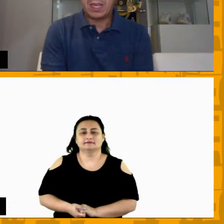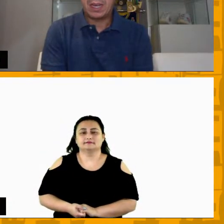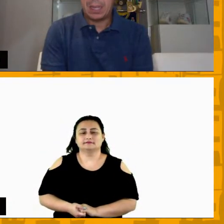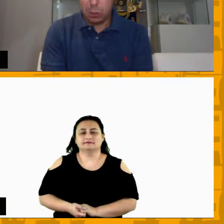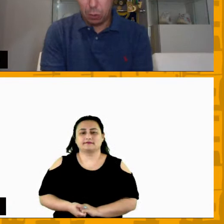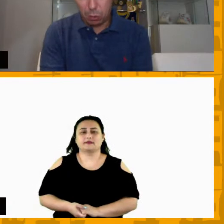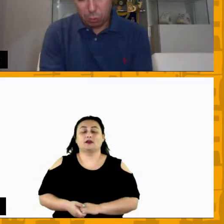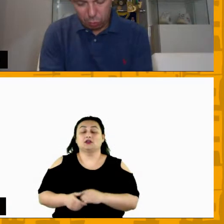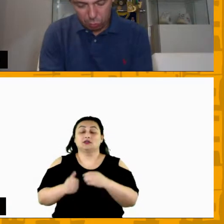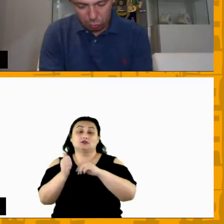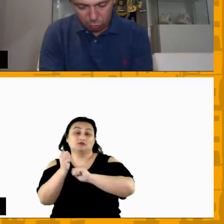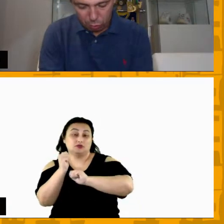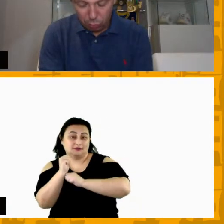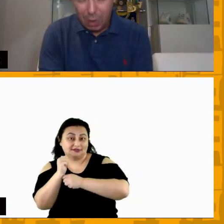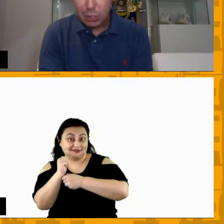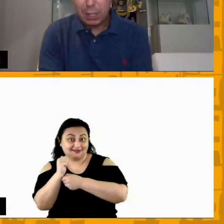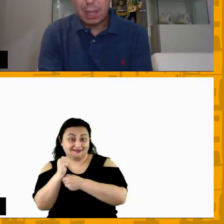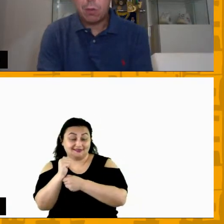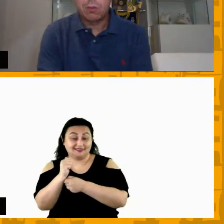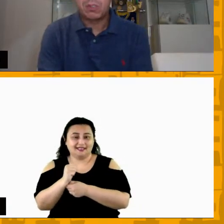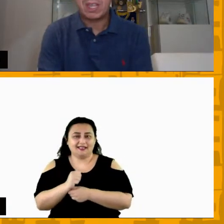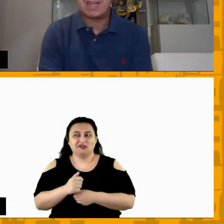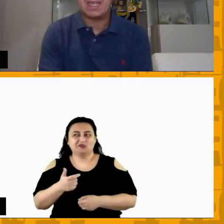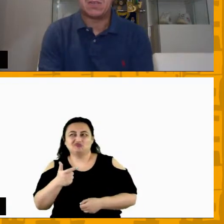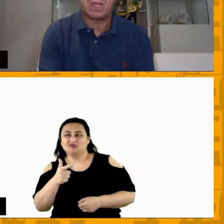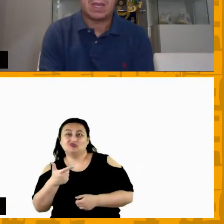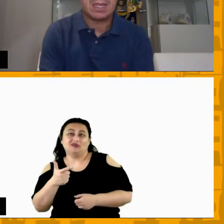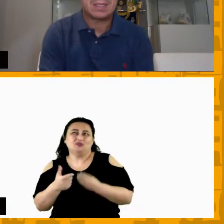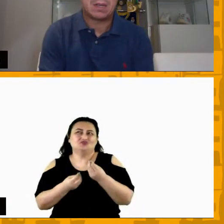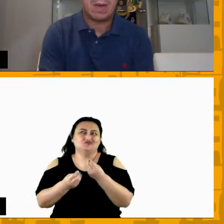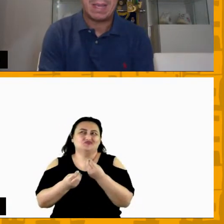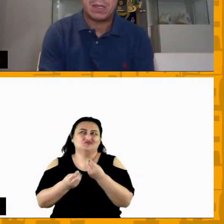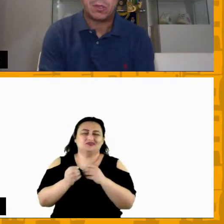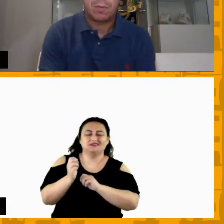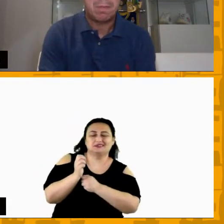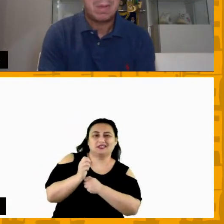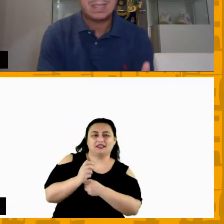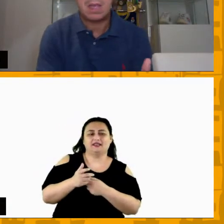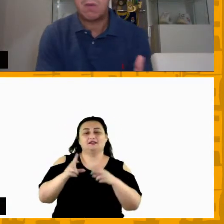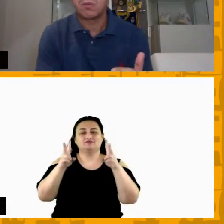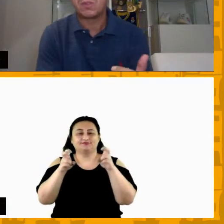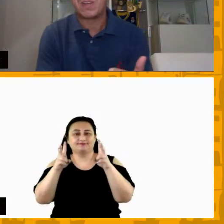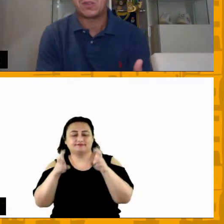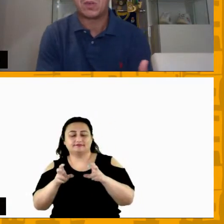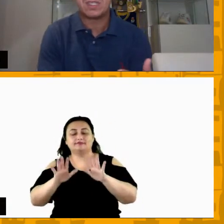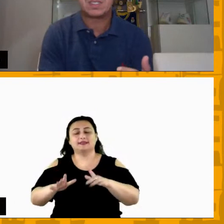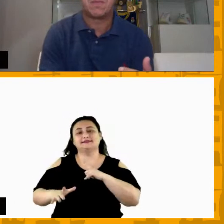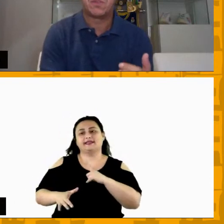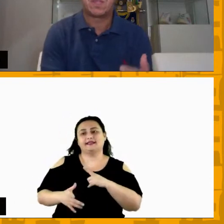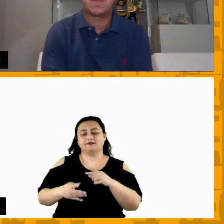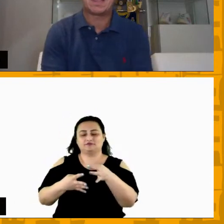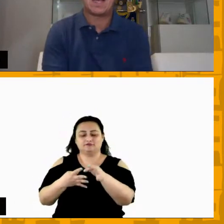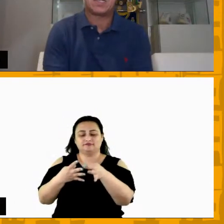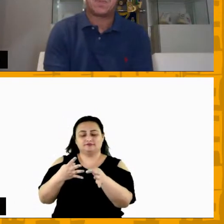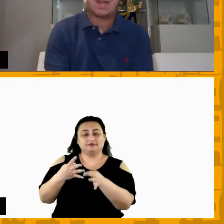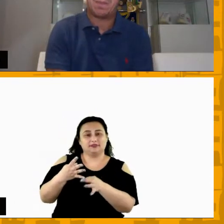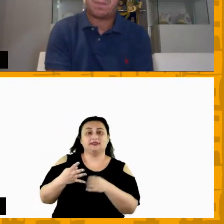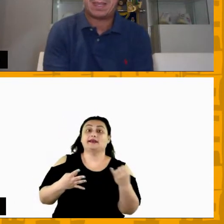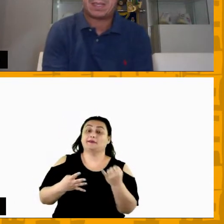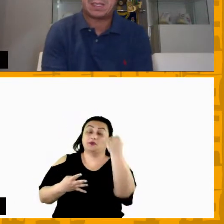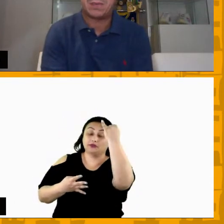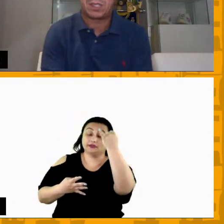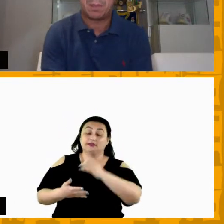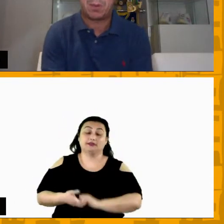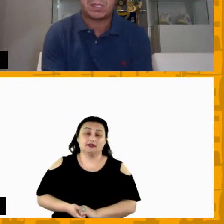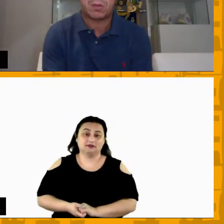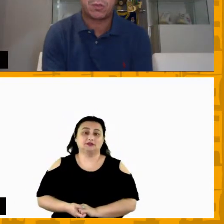o segredo eu não acho que tem algum segredo em relação a isso mas tem alguns fatores que são fundamentais para